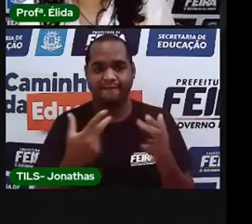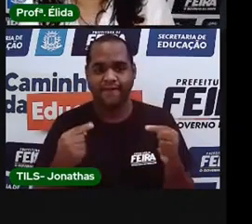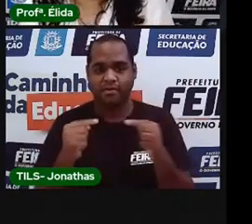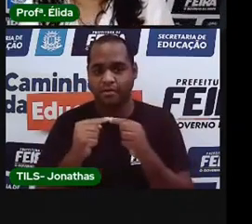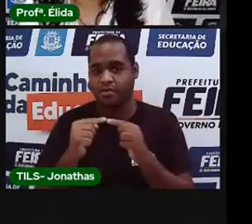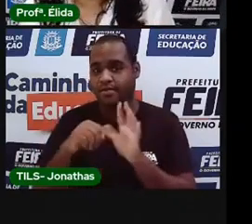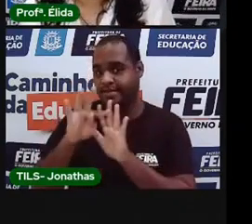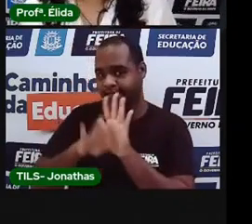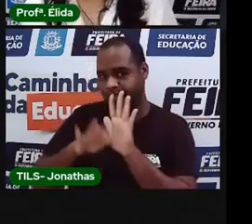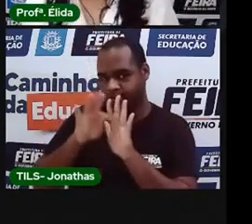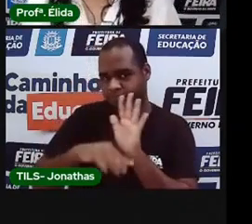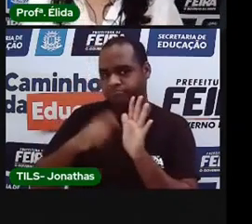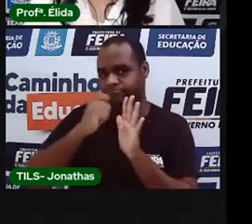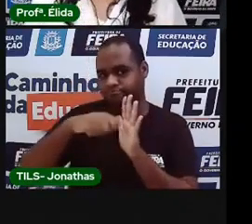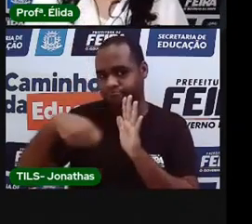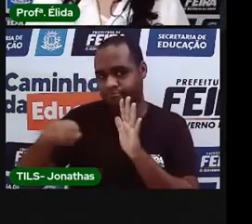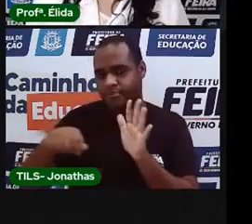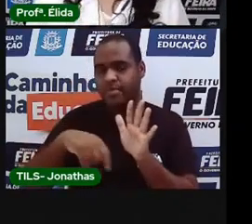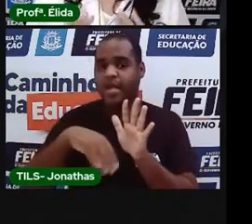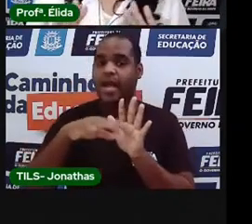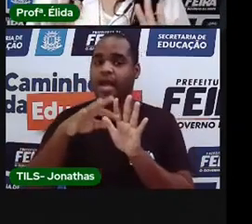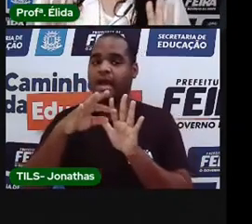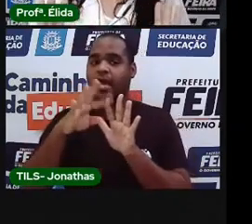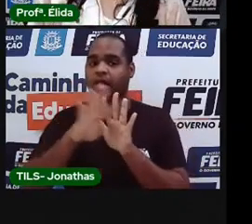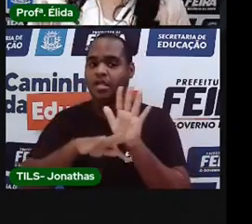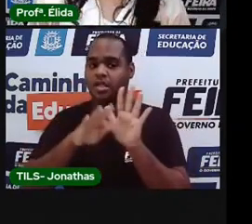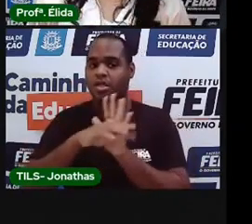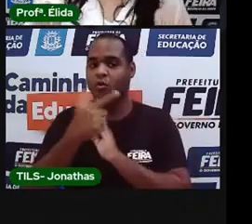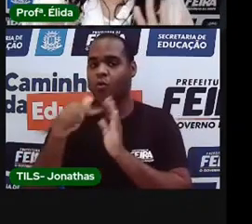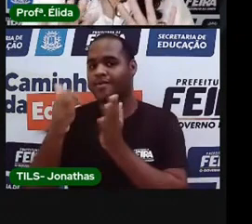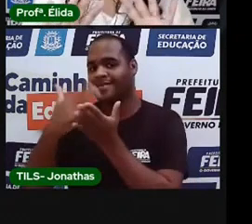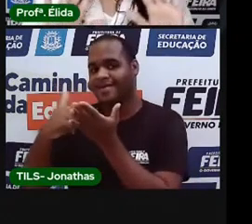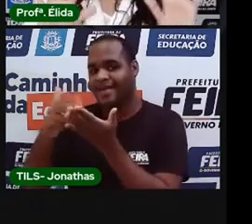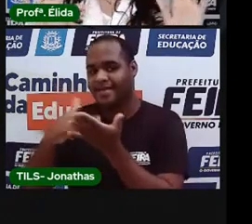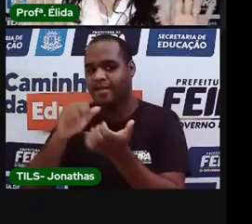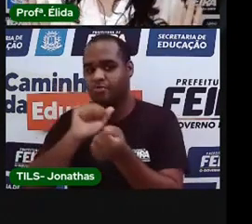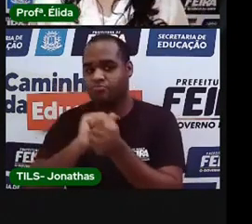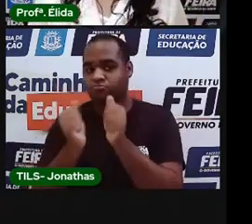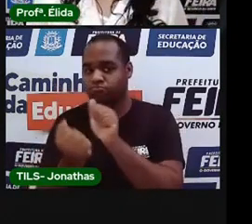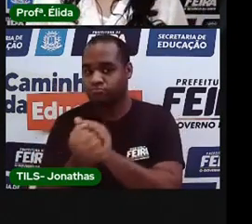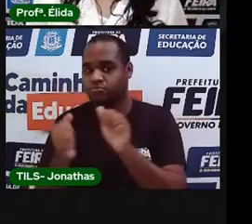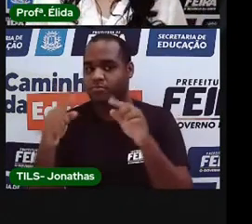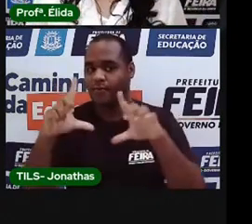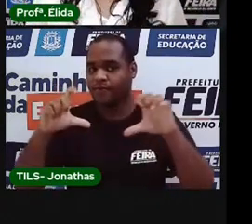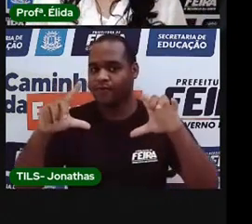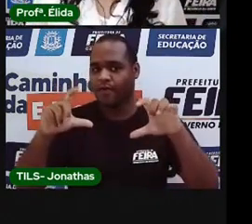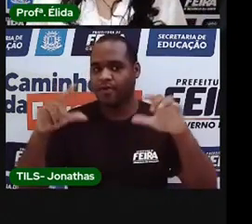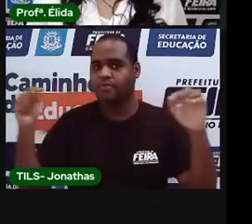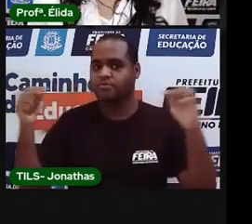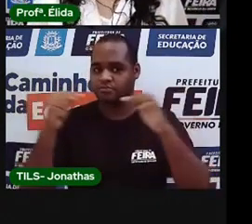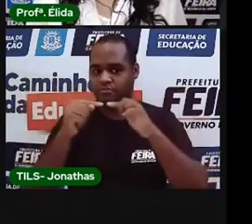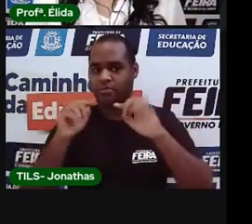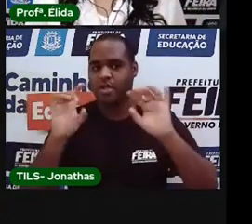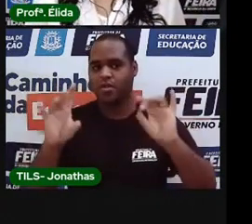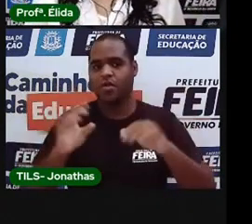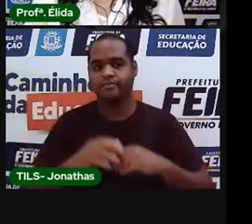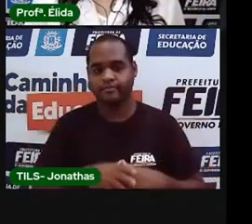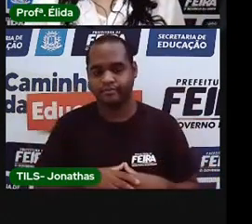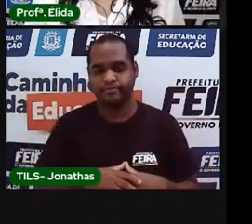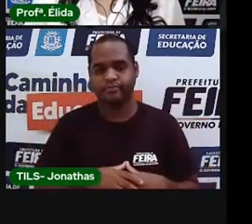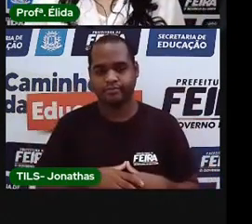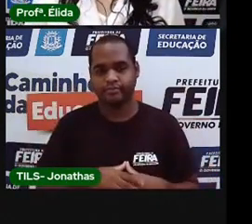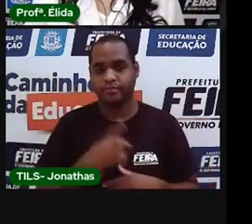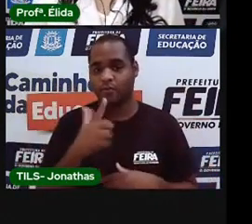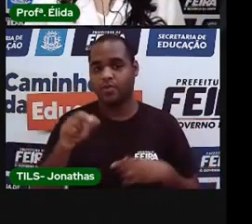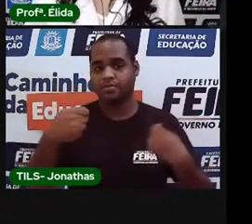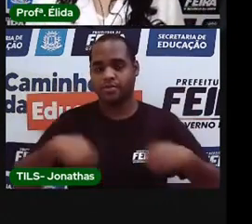escritos, Textos que são desenhos, apenas as imagens. E nós precisamos